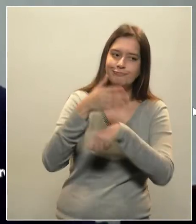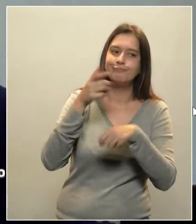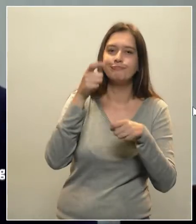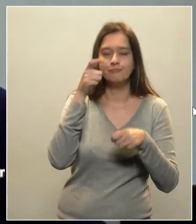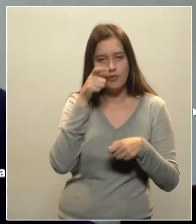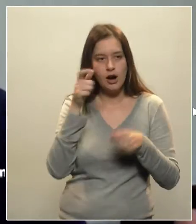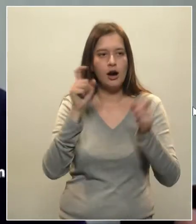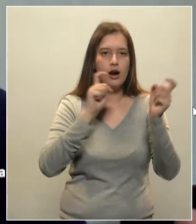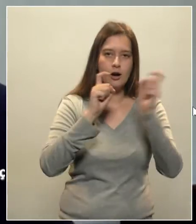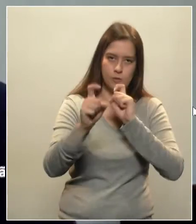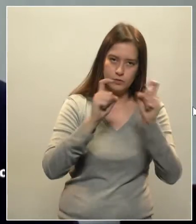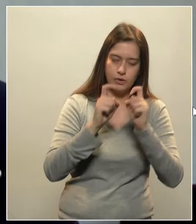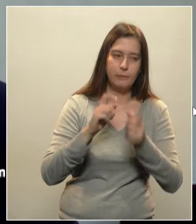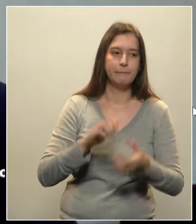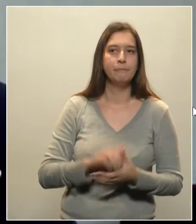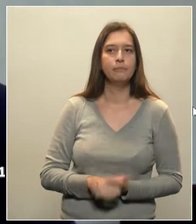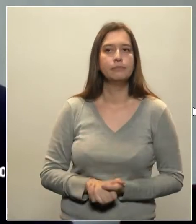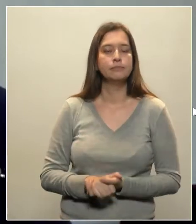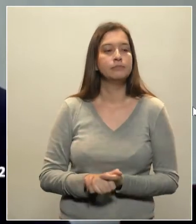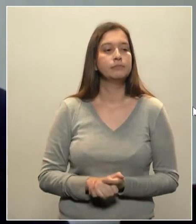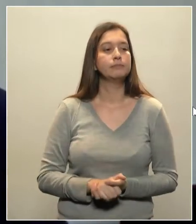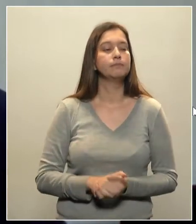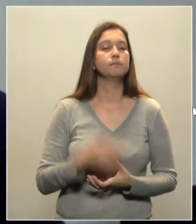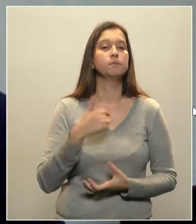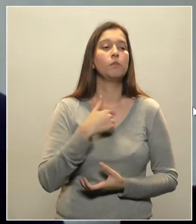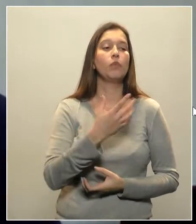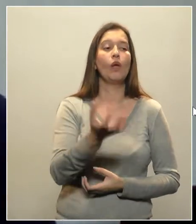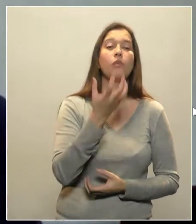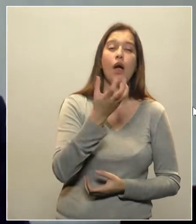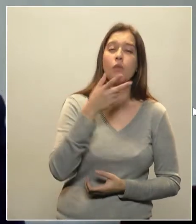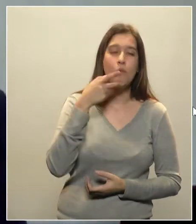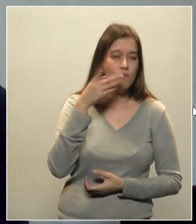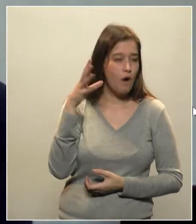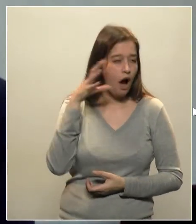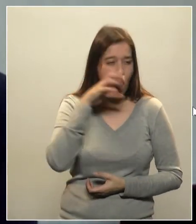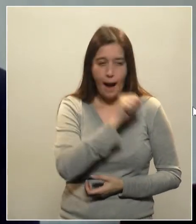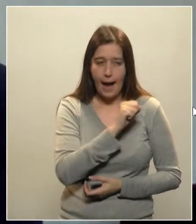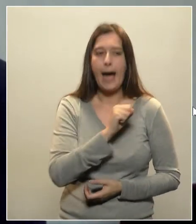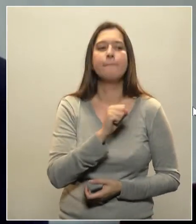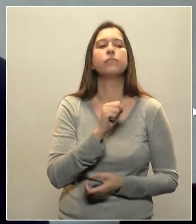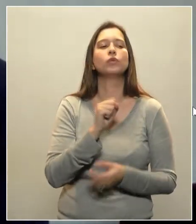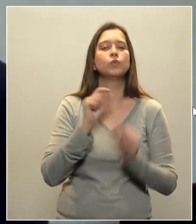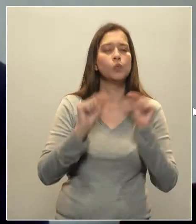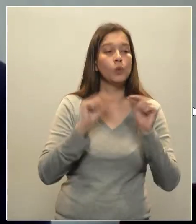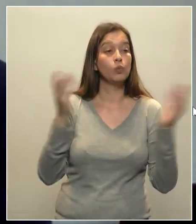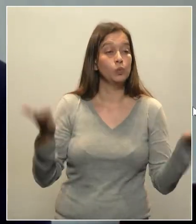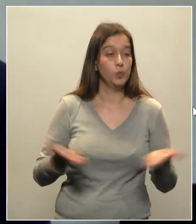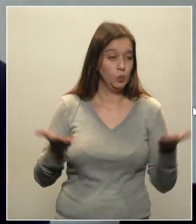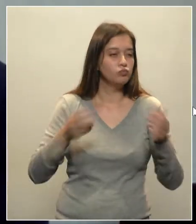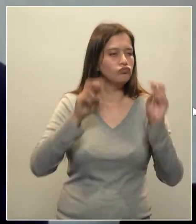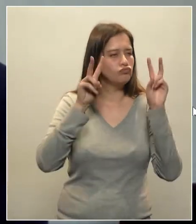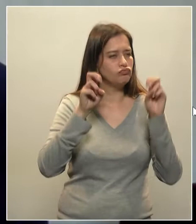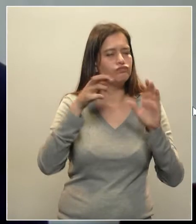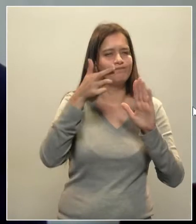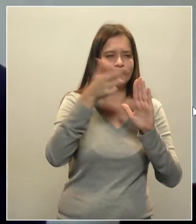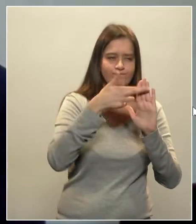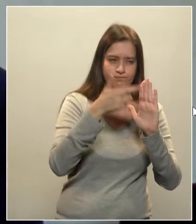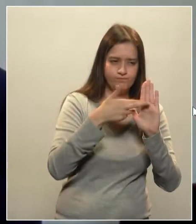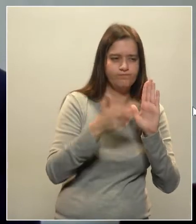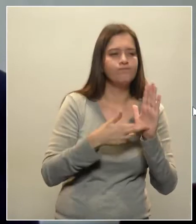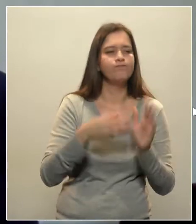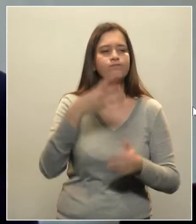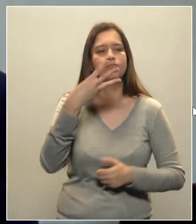Quero, rapidamente aqui nesta tarde, tratar da resolução 3.943